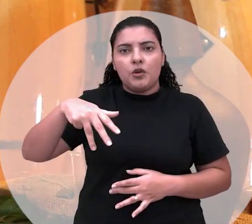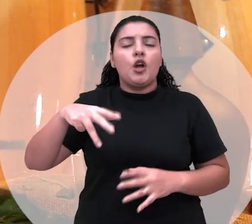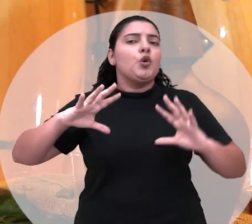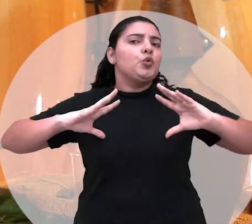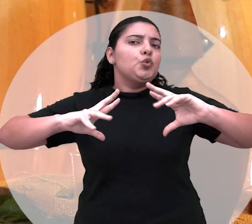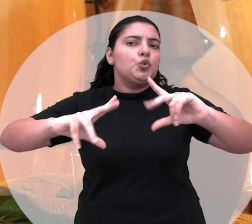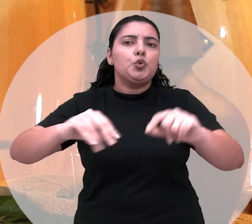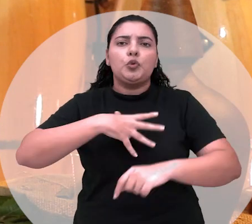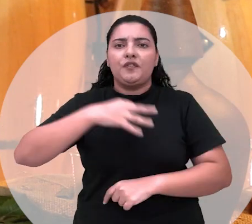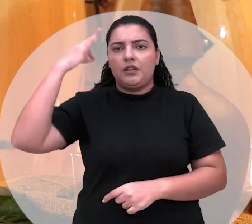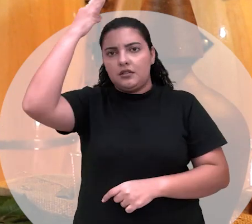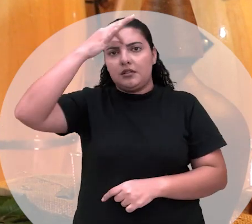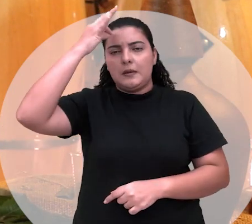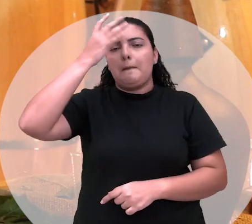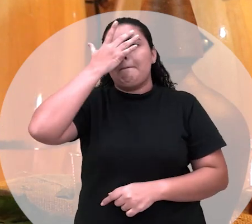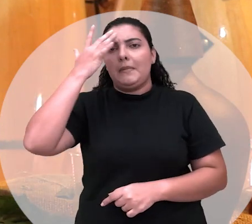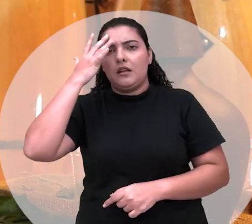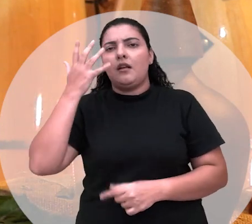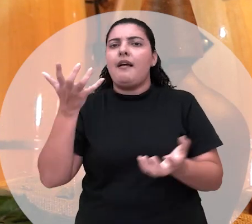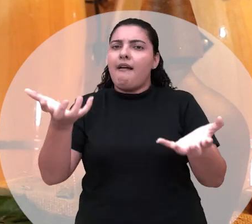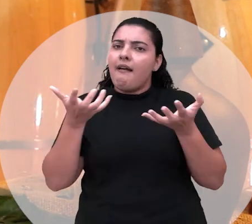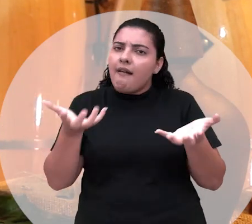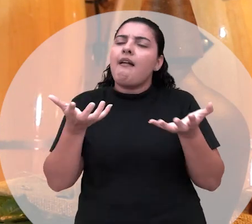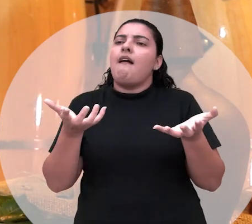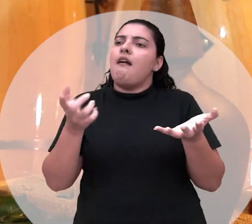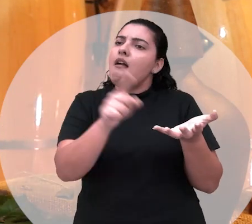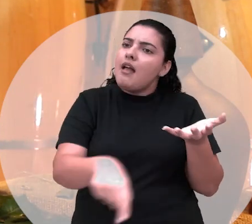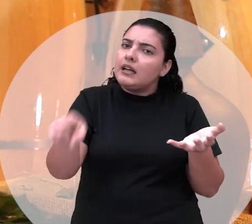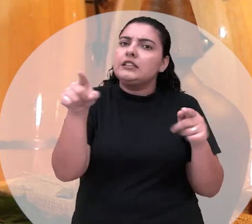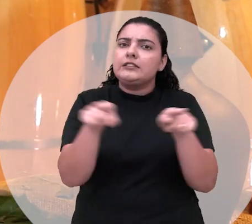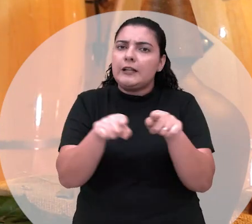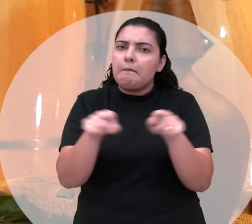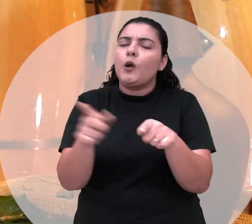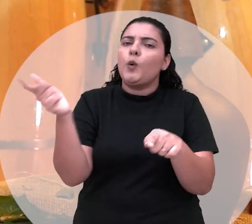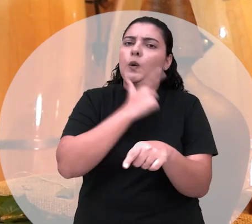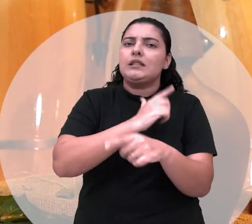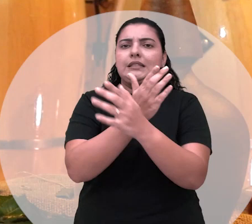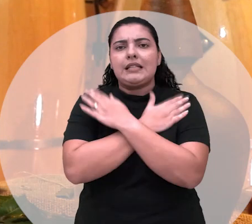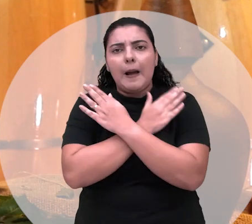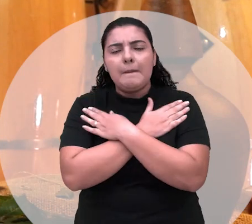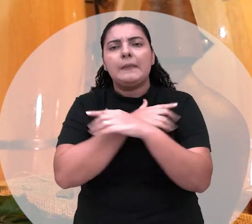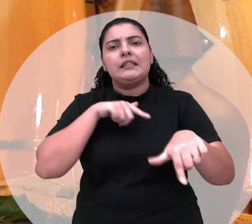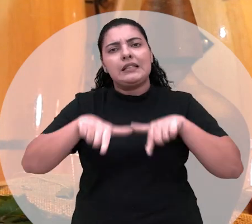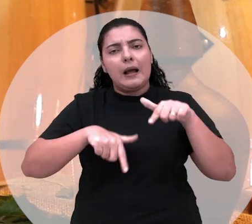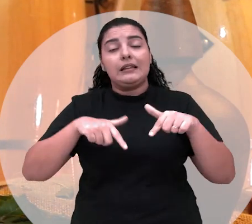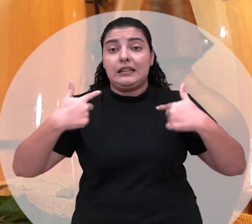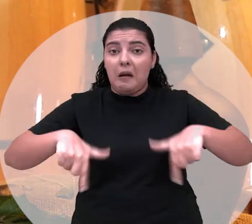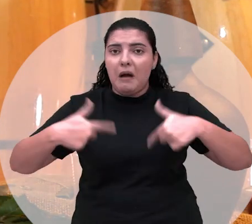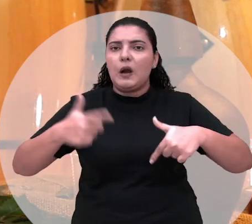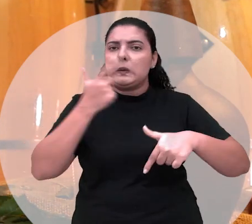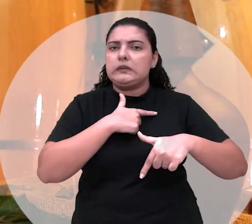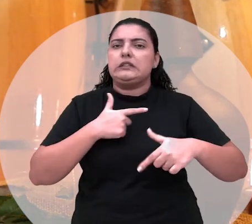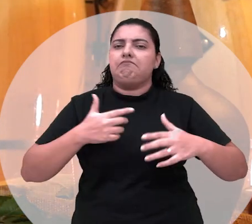de santos são são aquelas pessoas que ela quer trabalhar pra que eles trabalhem o emprego deles e que vai se levantar prosperidade é prosperidade